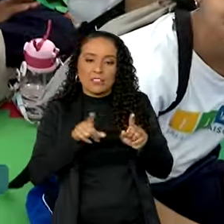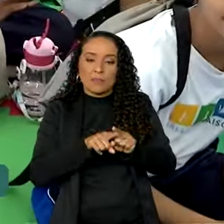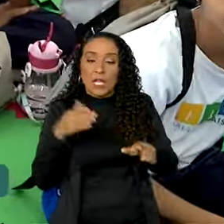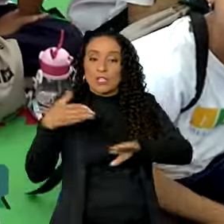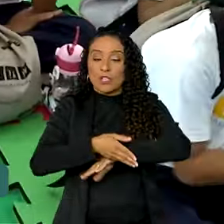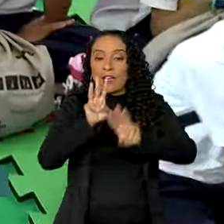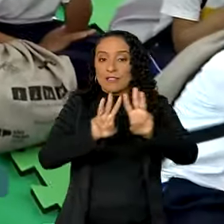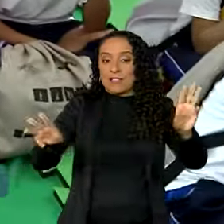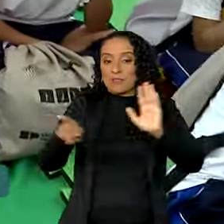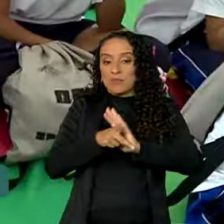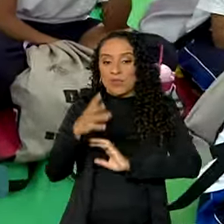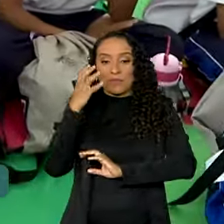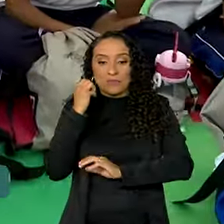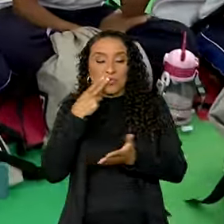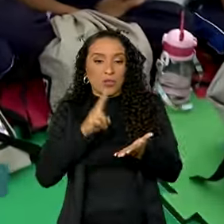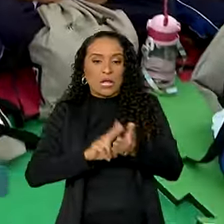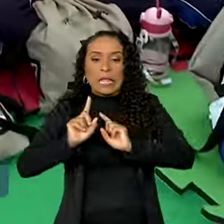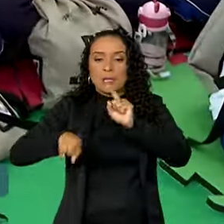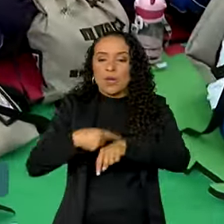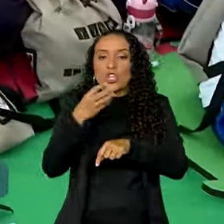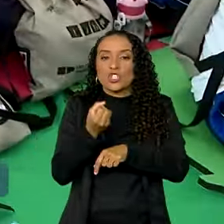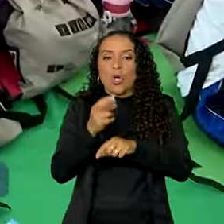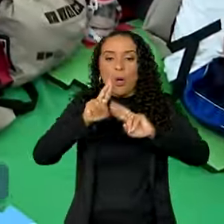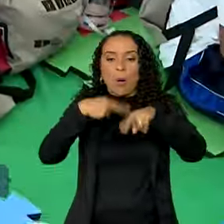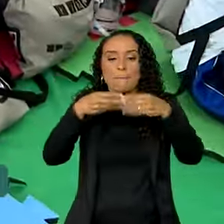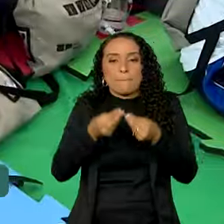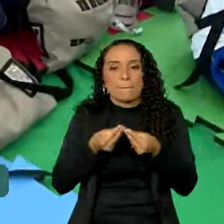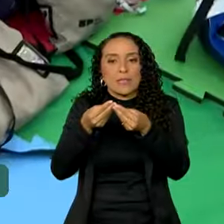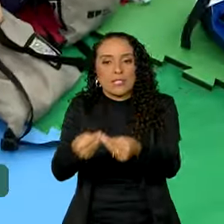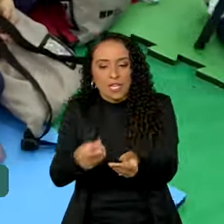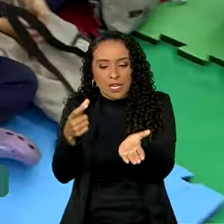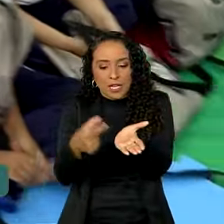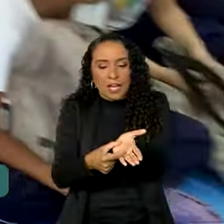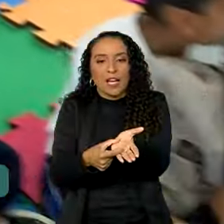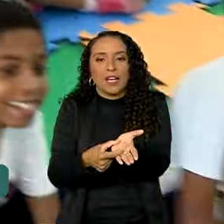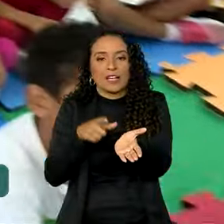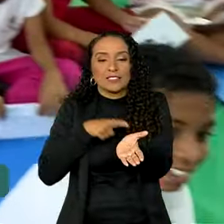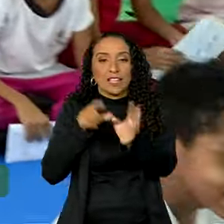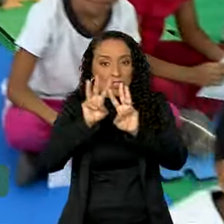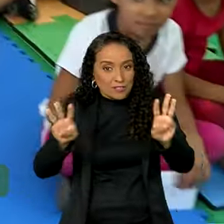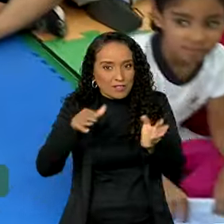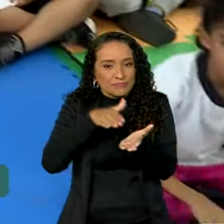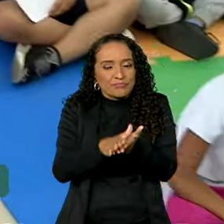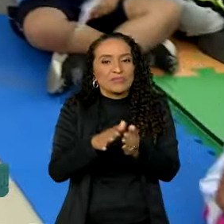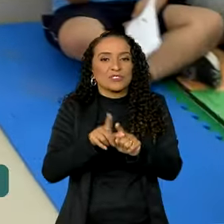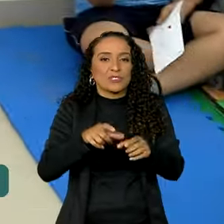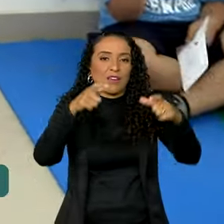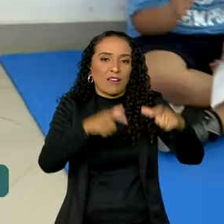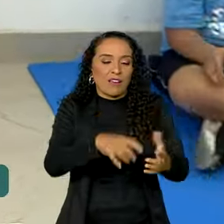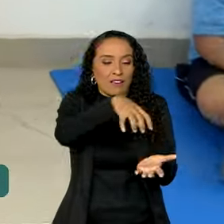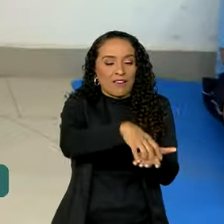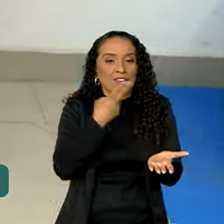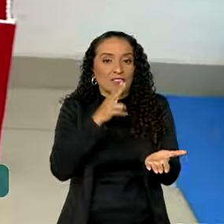site dos Correios. Depois, basta entregar o presente com a etiqueta gerada no site em uma agência dos Correios.